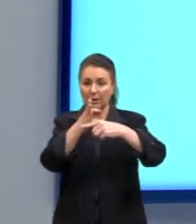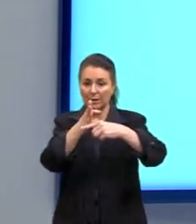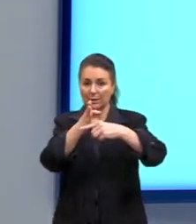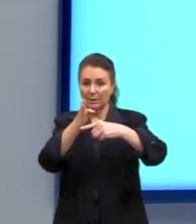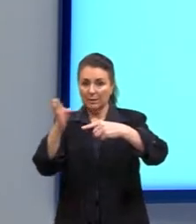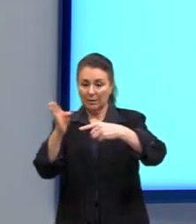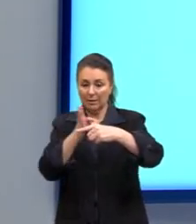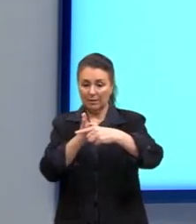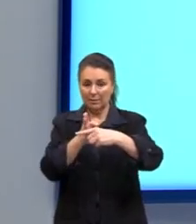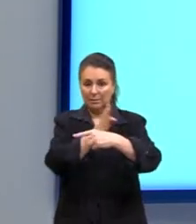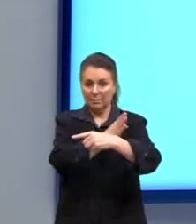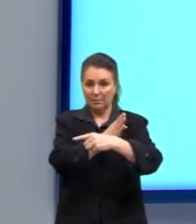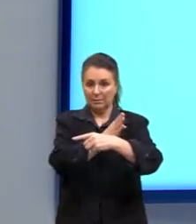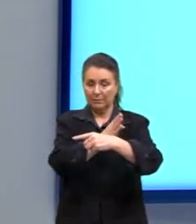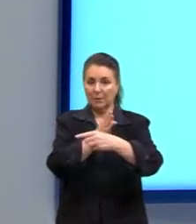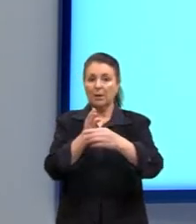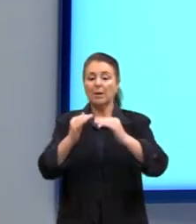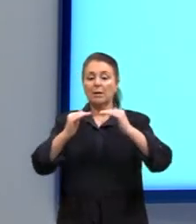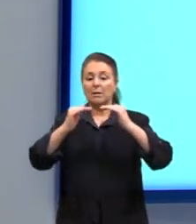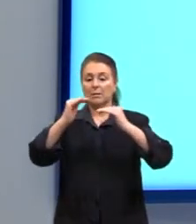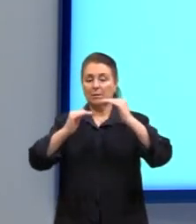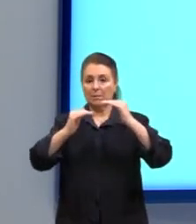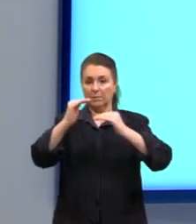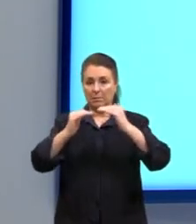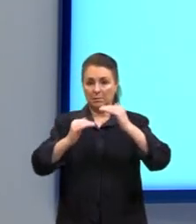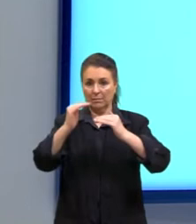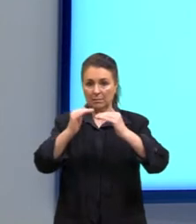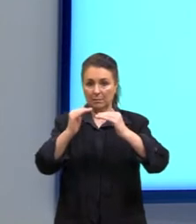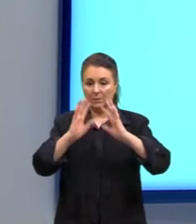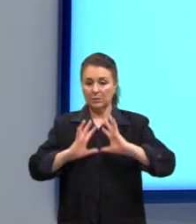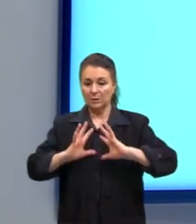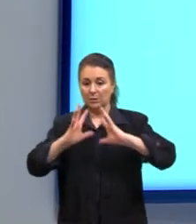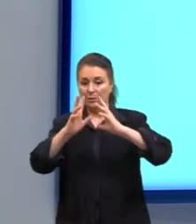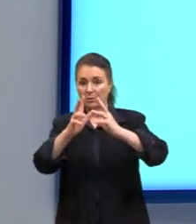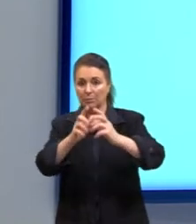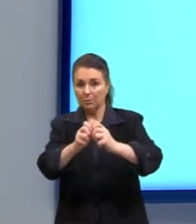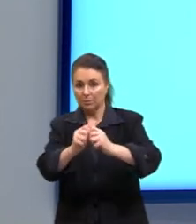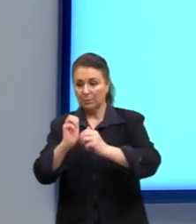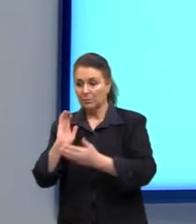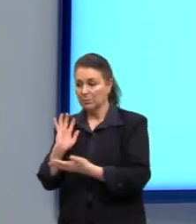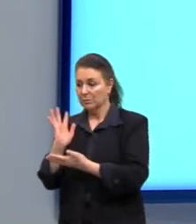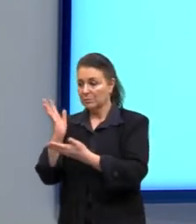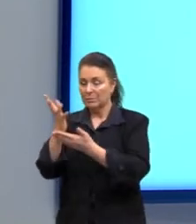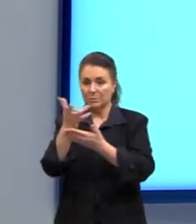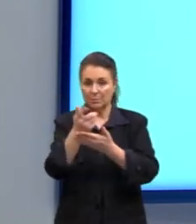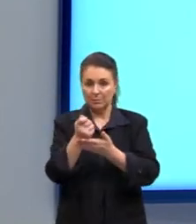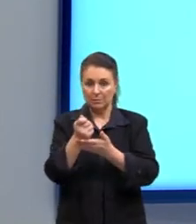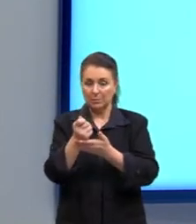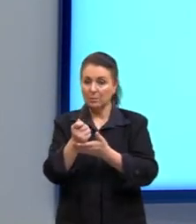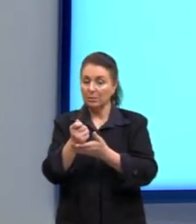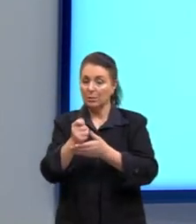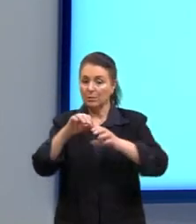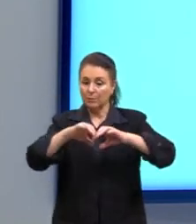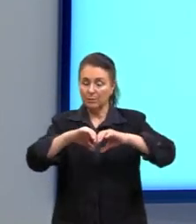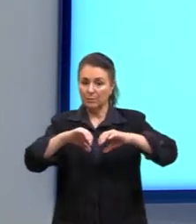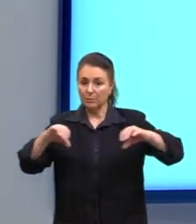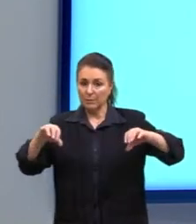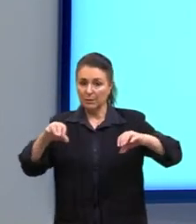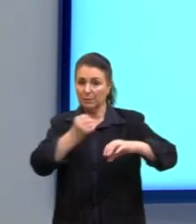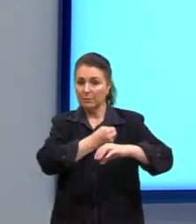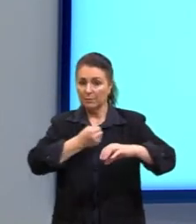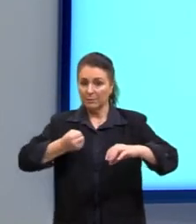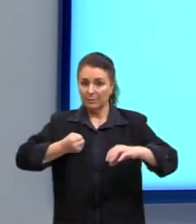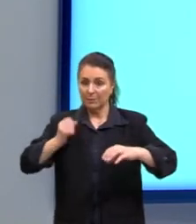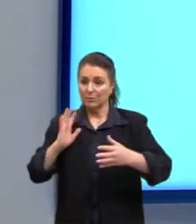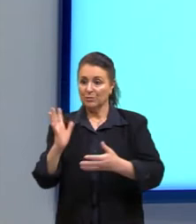meio. E a média, não, né? A média vai considerar todos os dados e aí eu vou dividir pelo número de dados